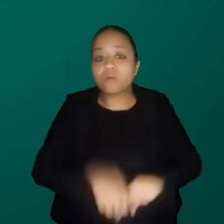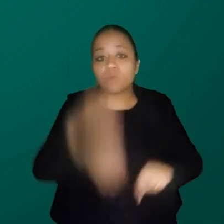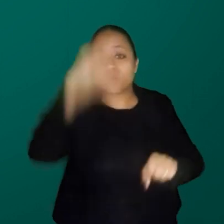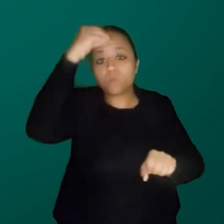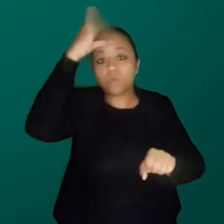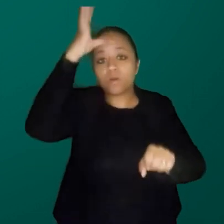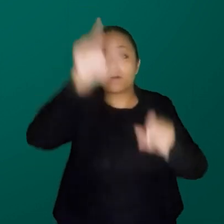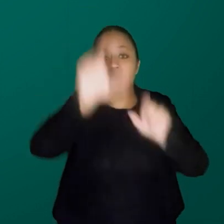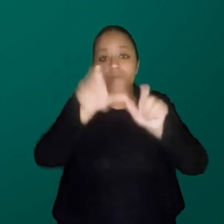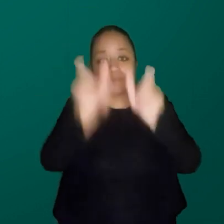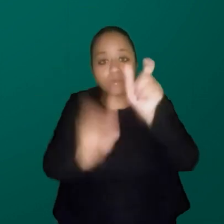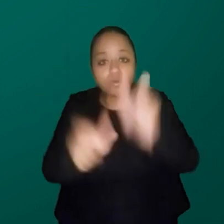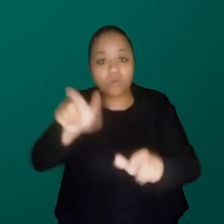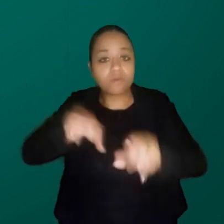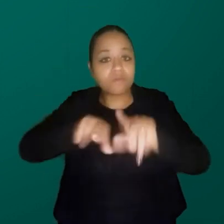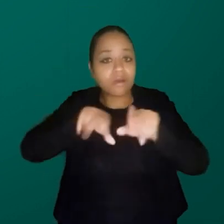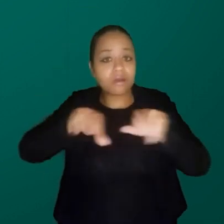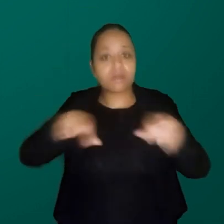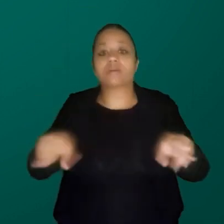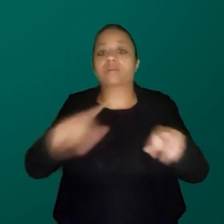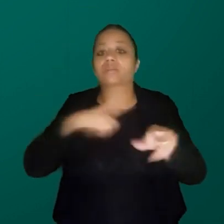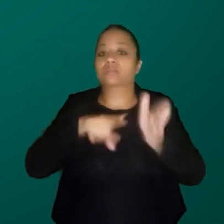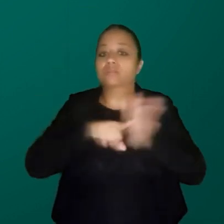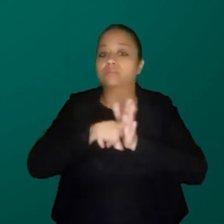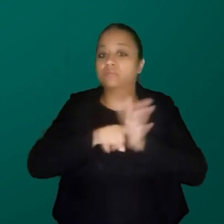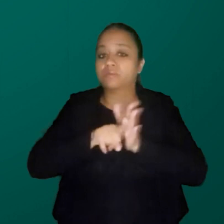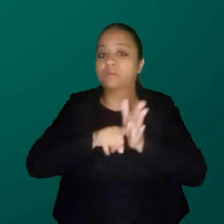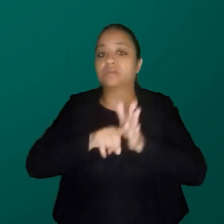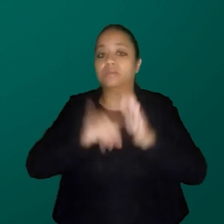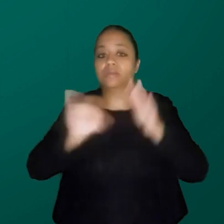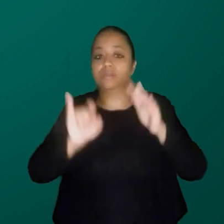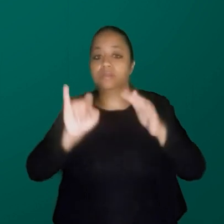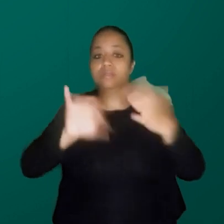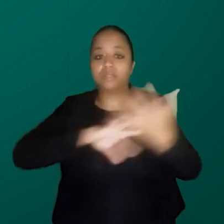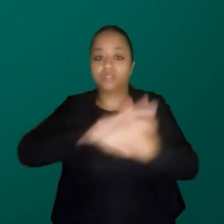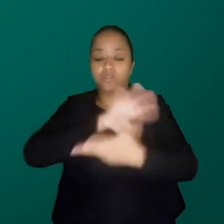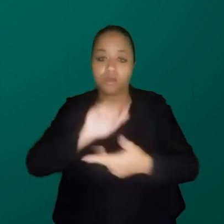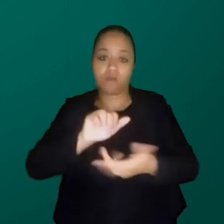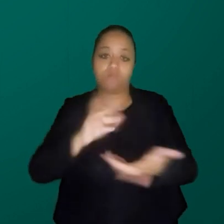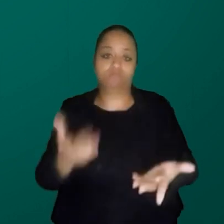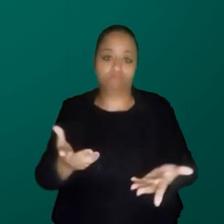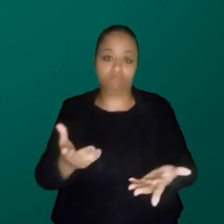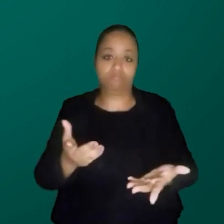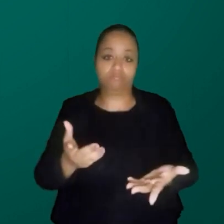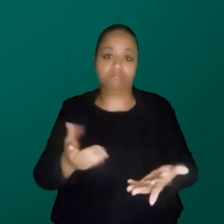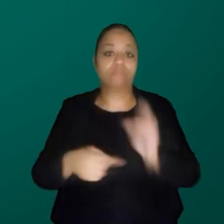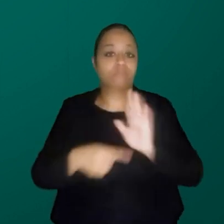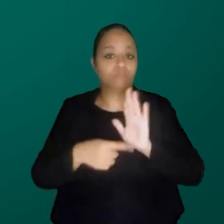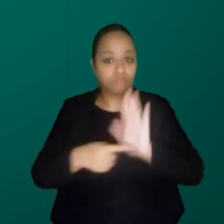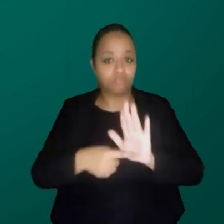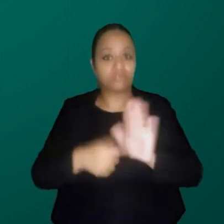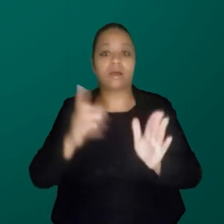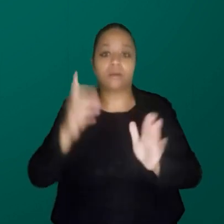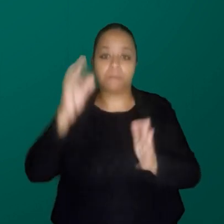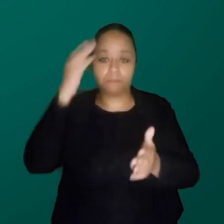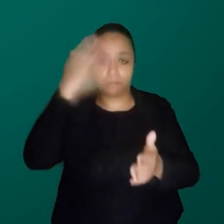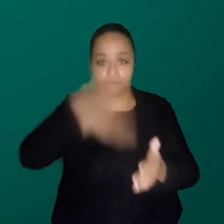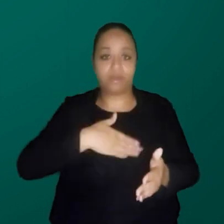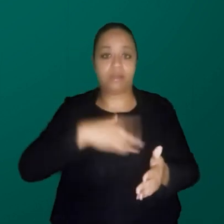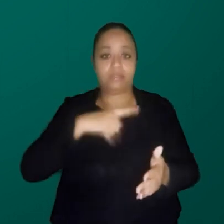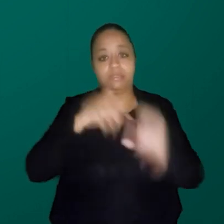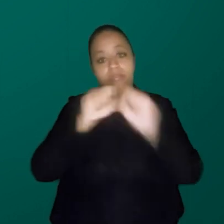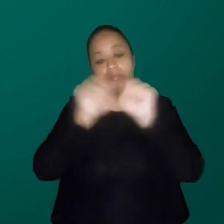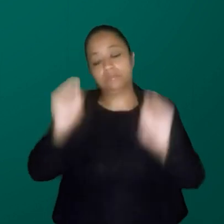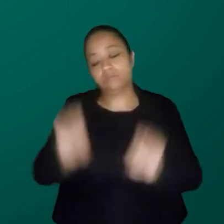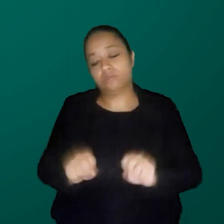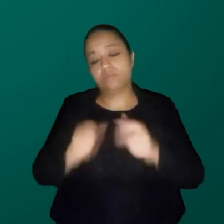ter. É meio óbvio, mas teve que uma consultoria internacional gastar os tubos de dinheiro para mostrar isso. Então, gente tem um sistema mais eficiente